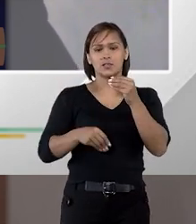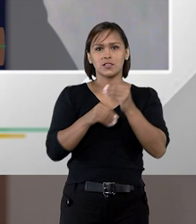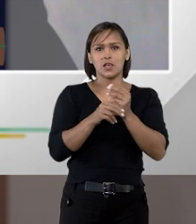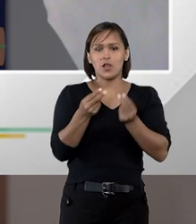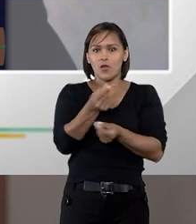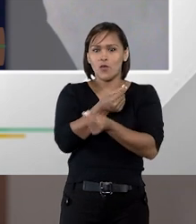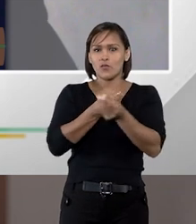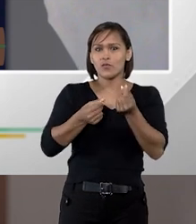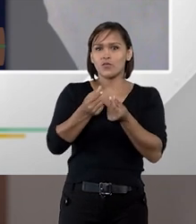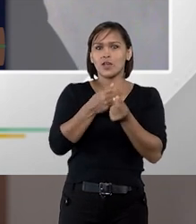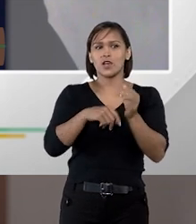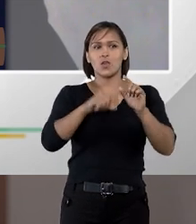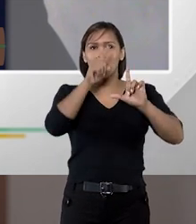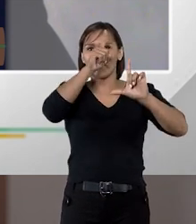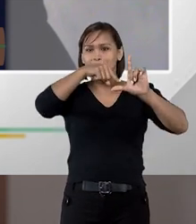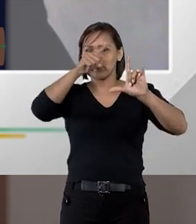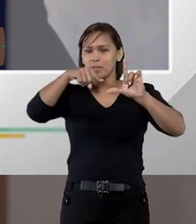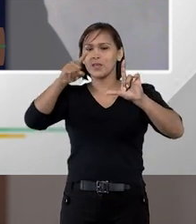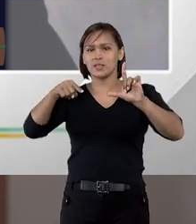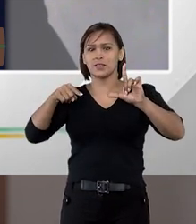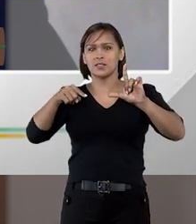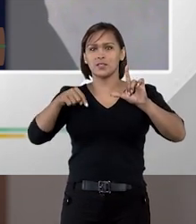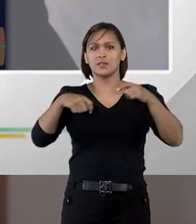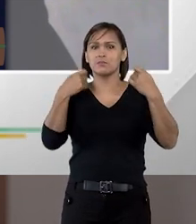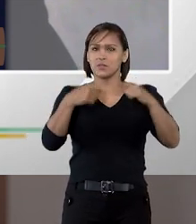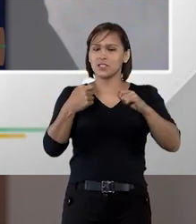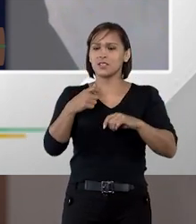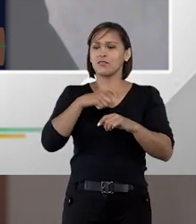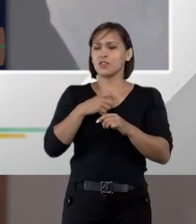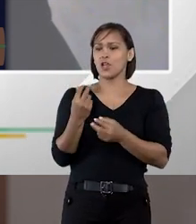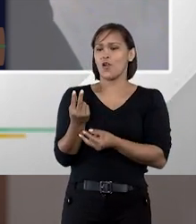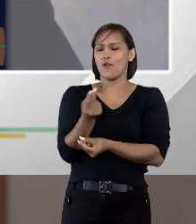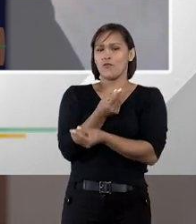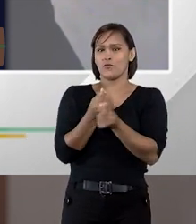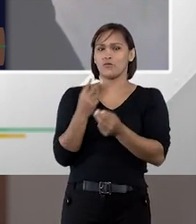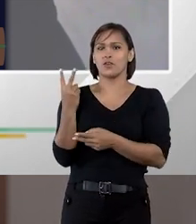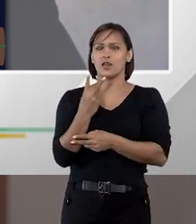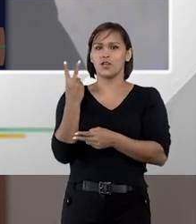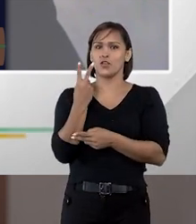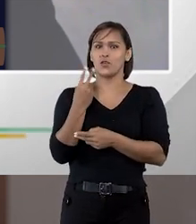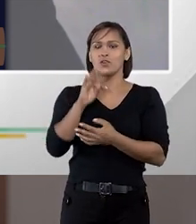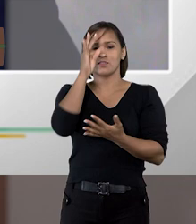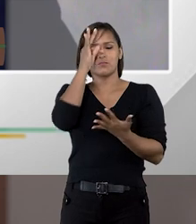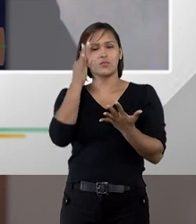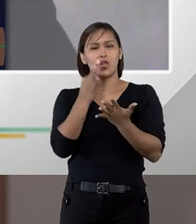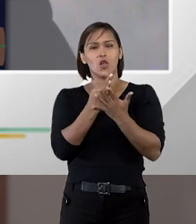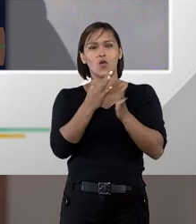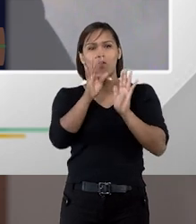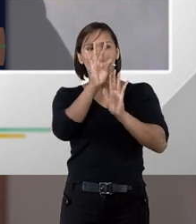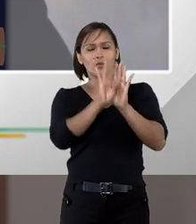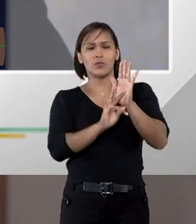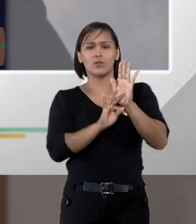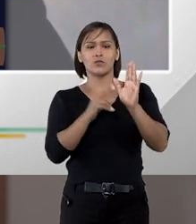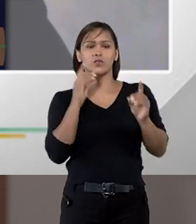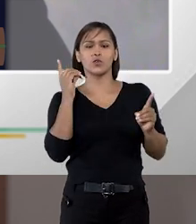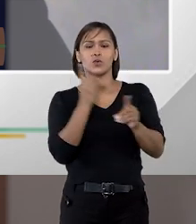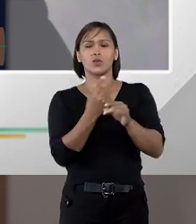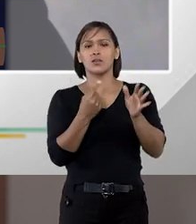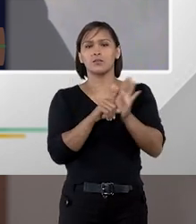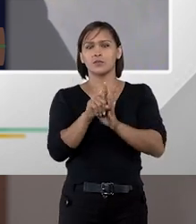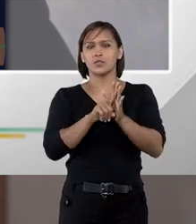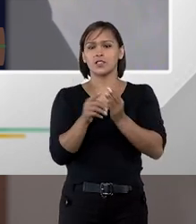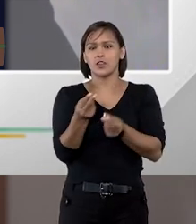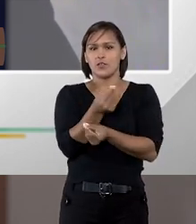apresentação do orçamento estimado em planilhas daqueles valores que teoricamente foram encontrados na